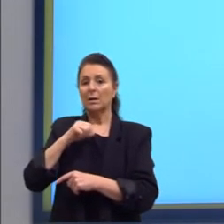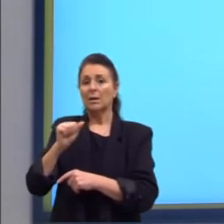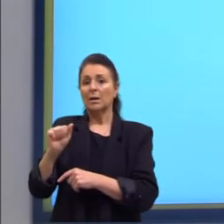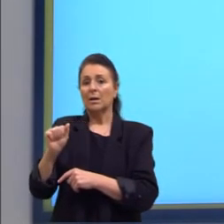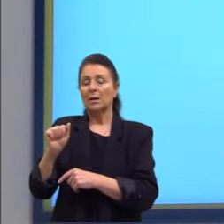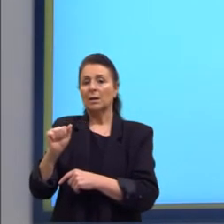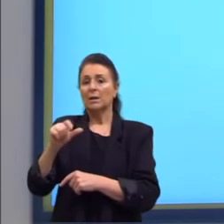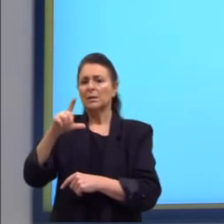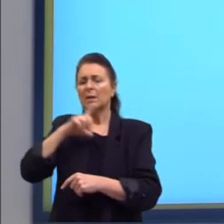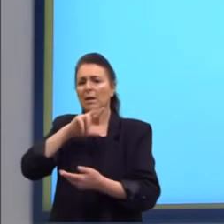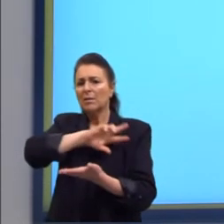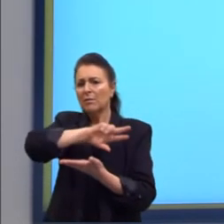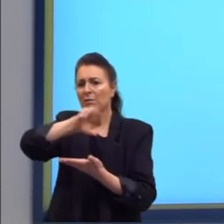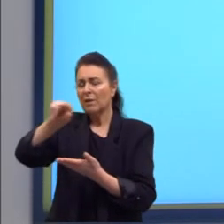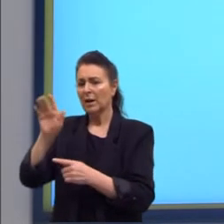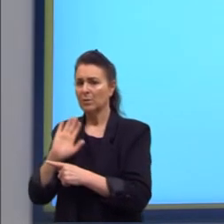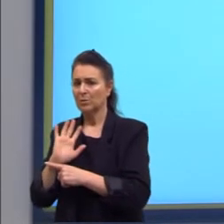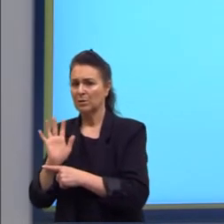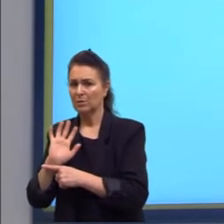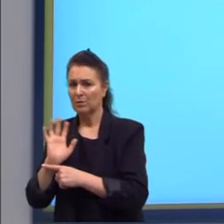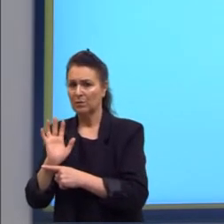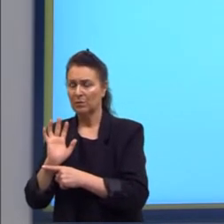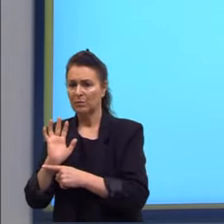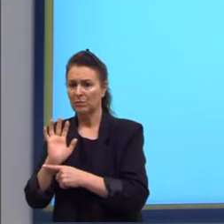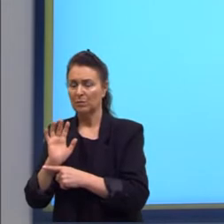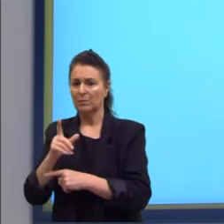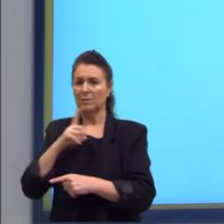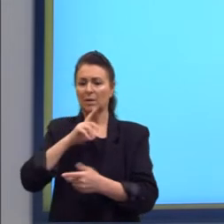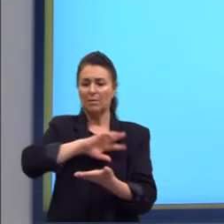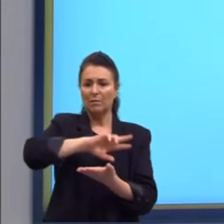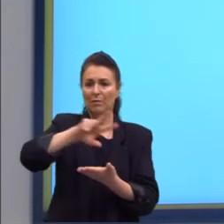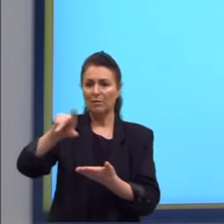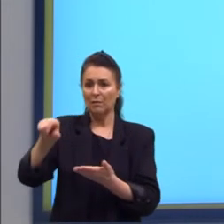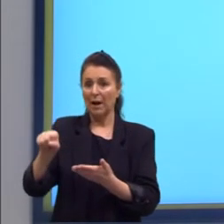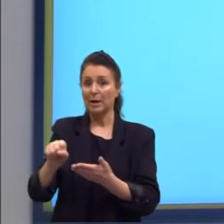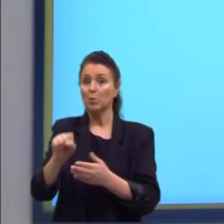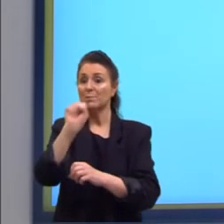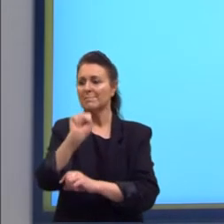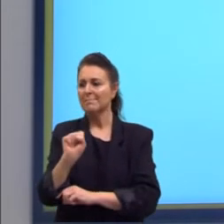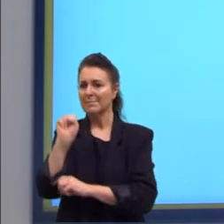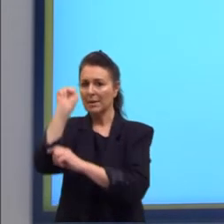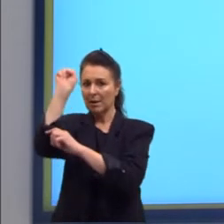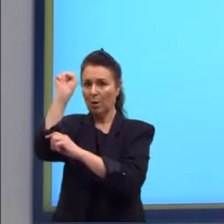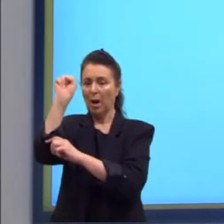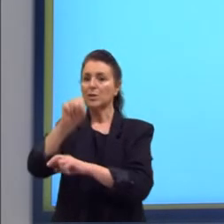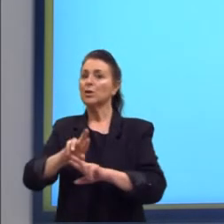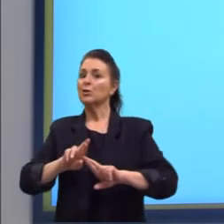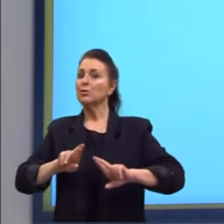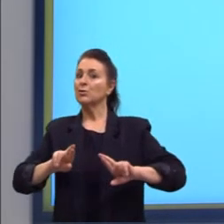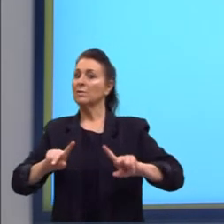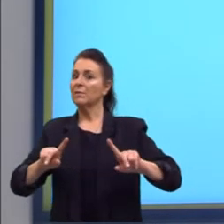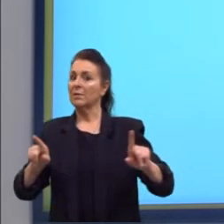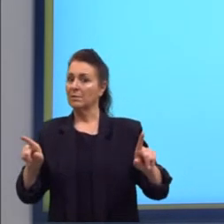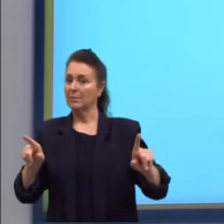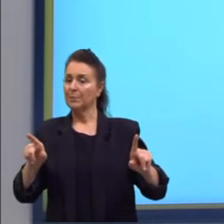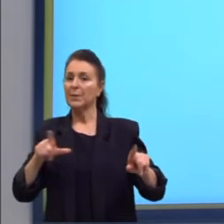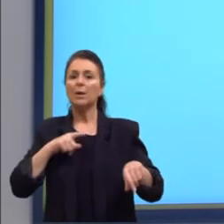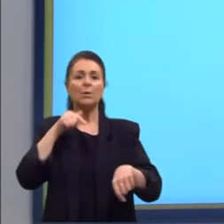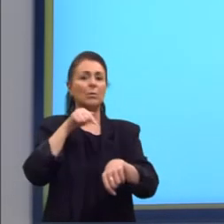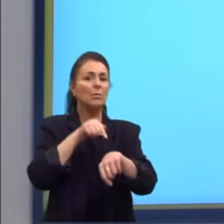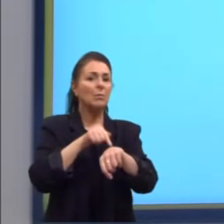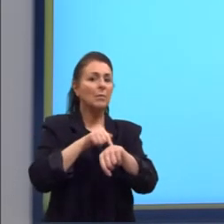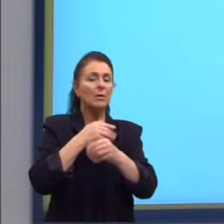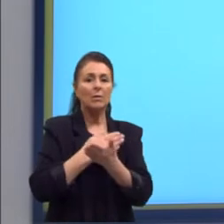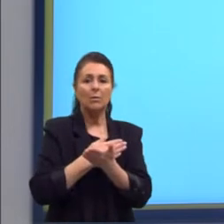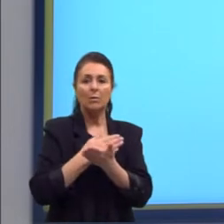tem vários filmes com vários super-heróis diferentes e, em determinado momento, eles